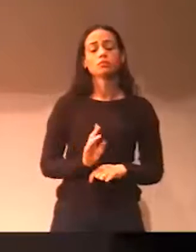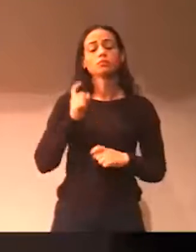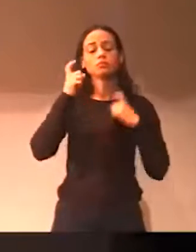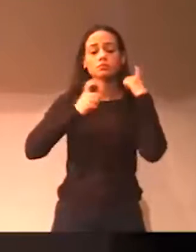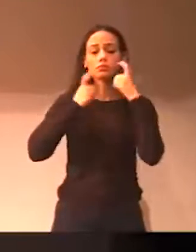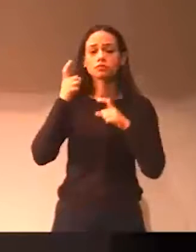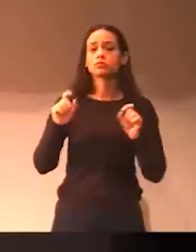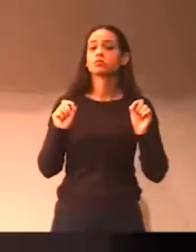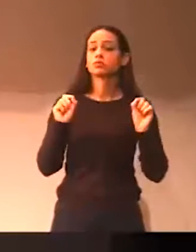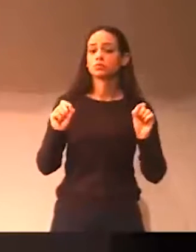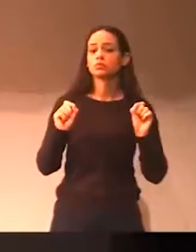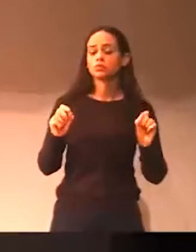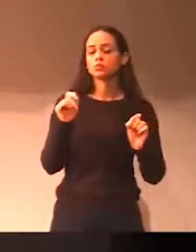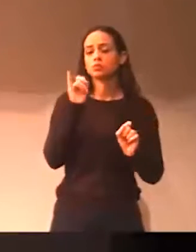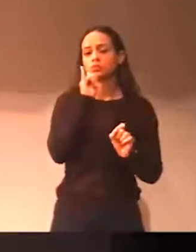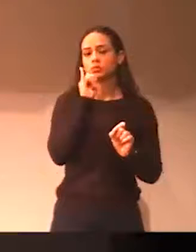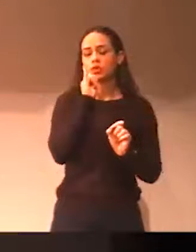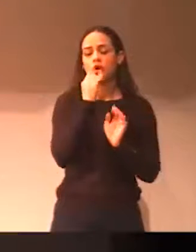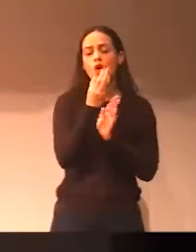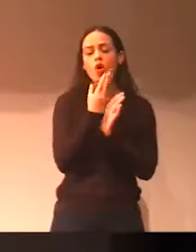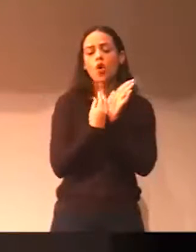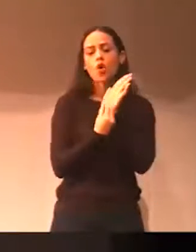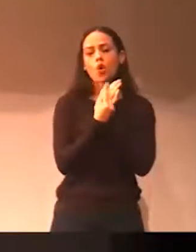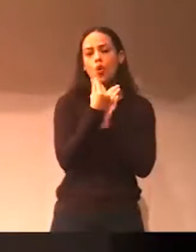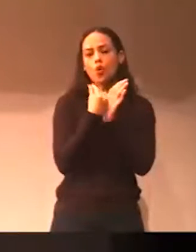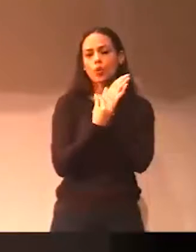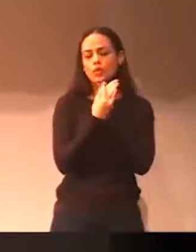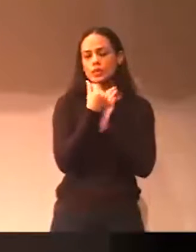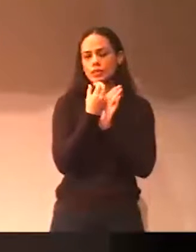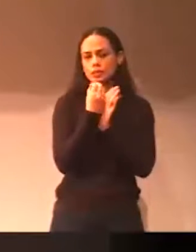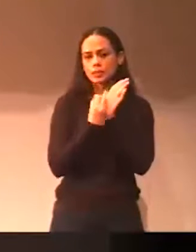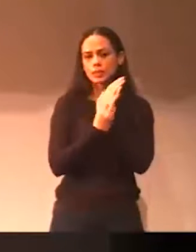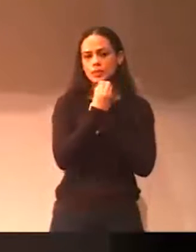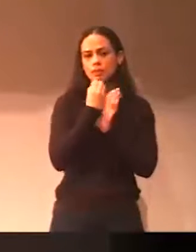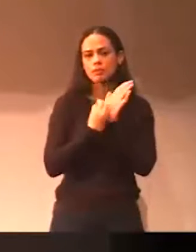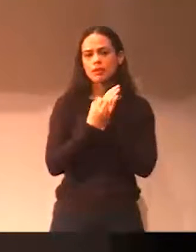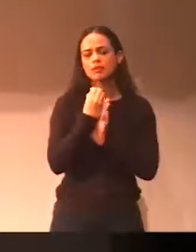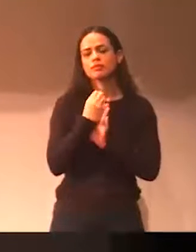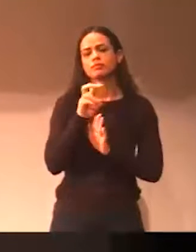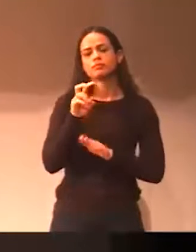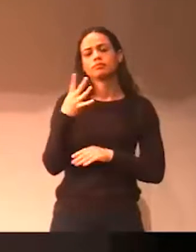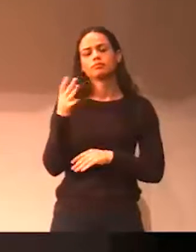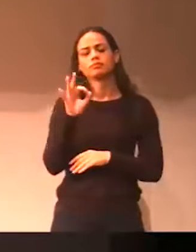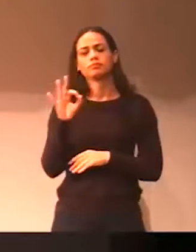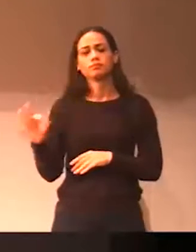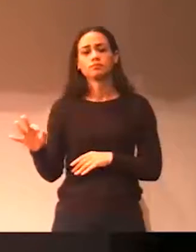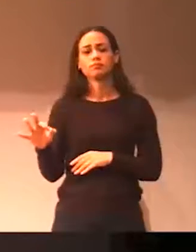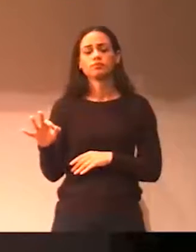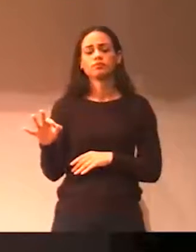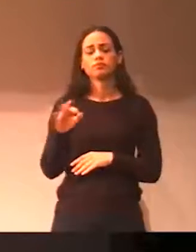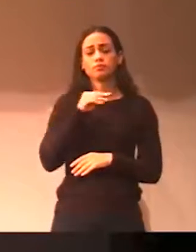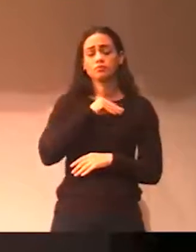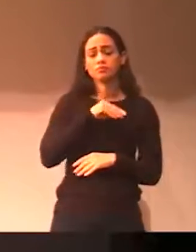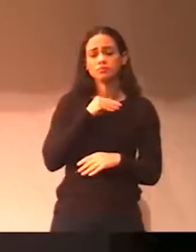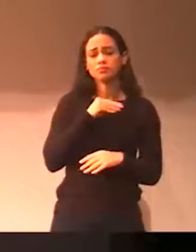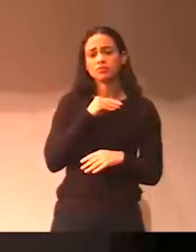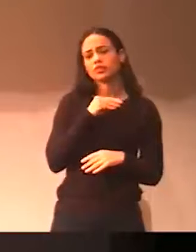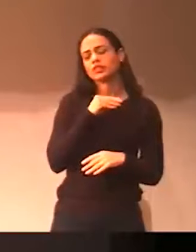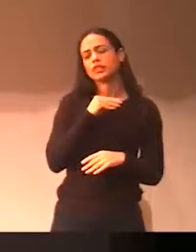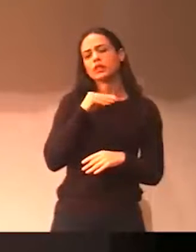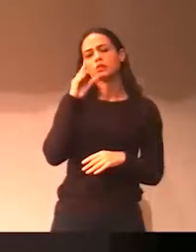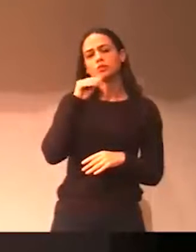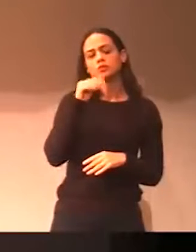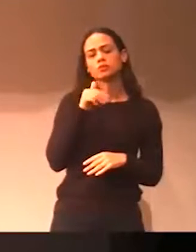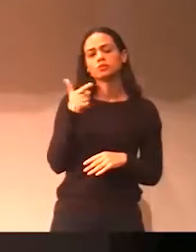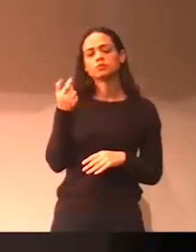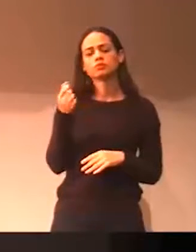tem uma folha de pagamento, com 54%, não sobra dinheiro para fazer outra coisa. É 25% da saúde, 20